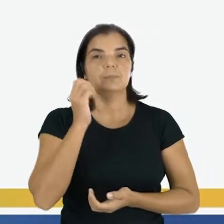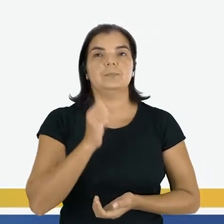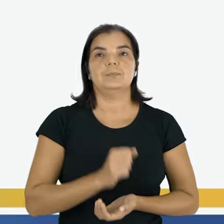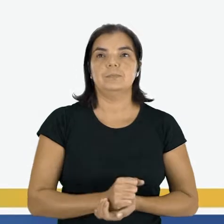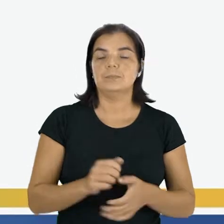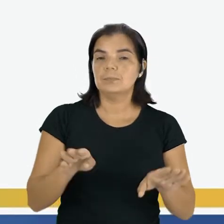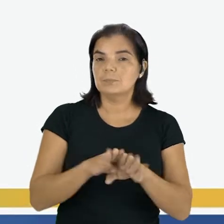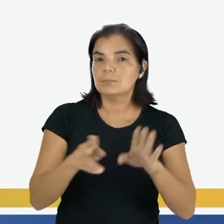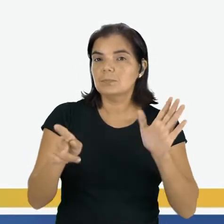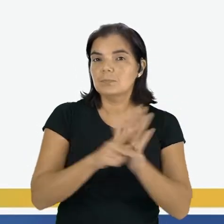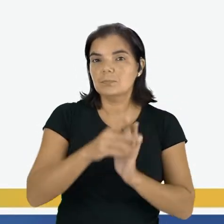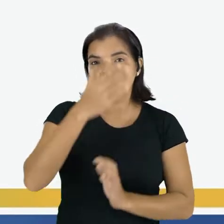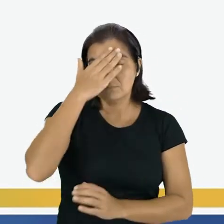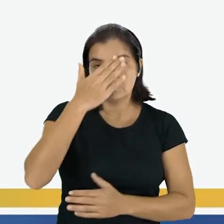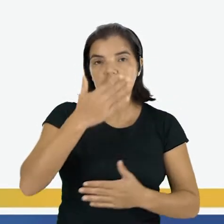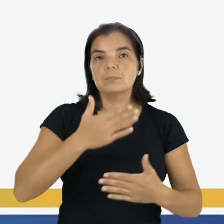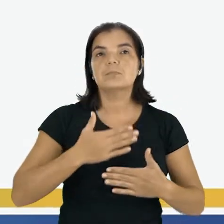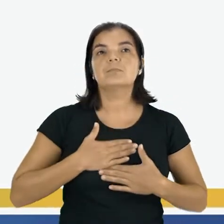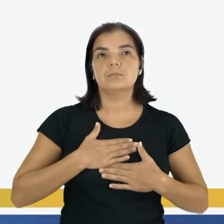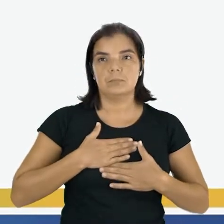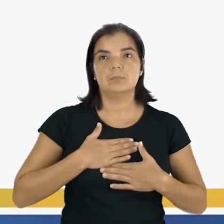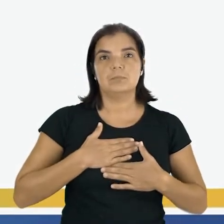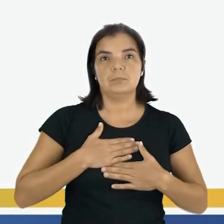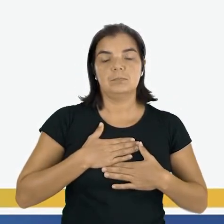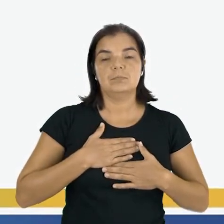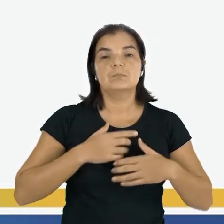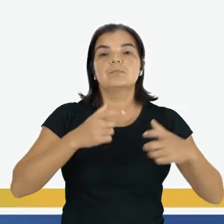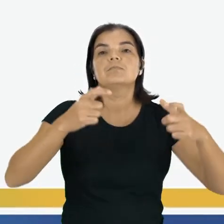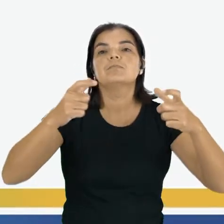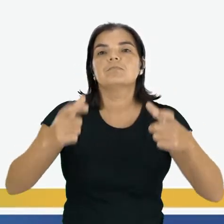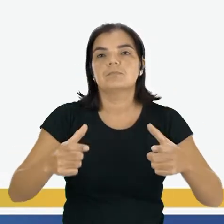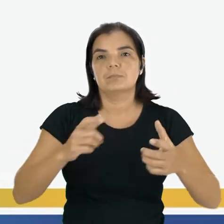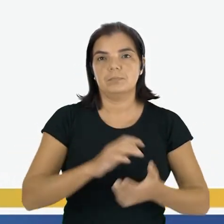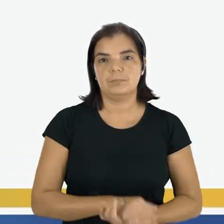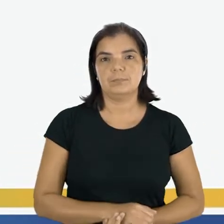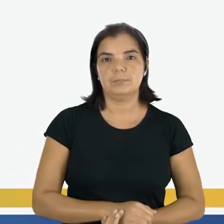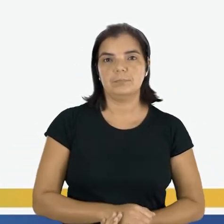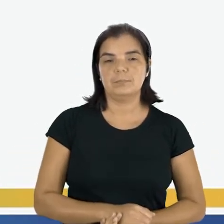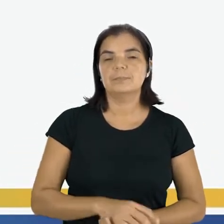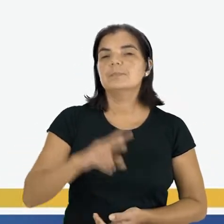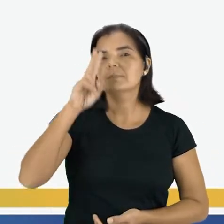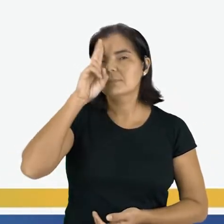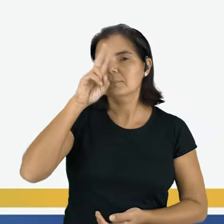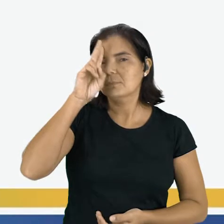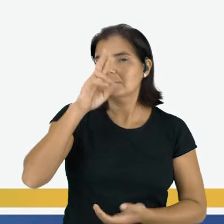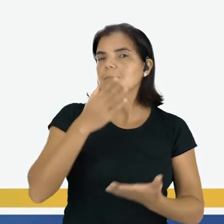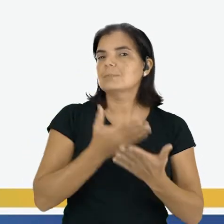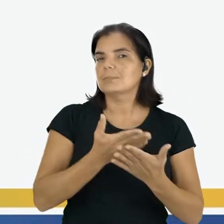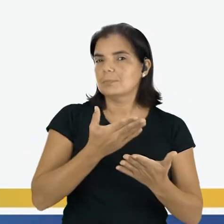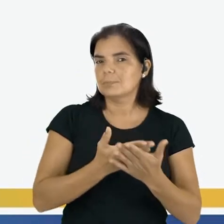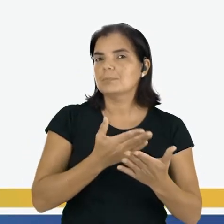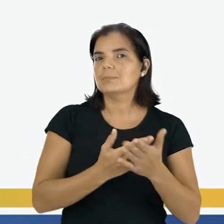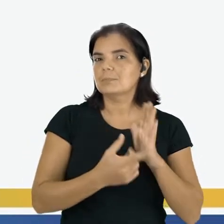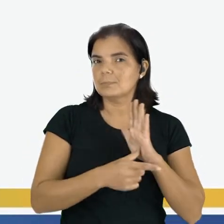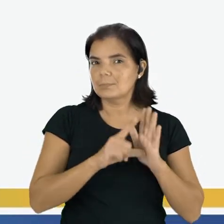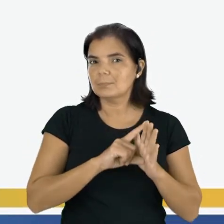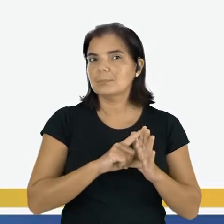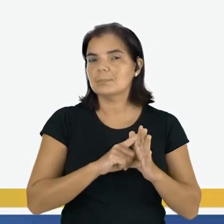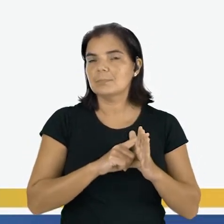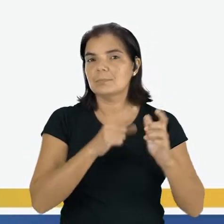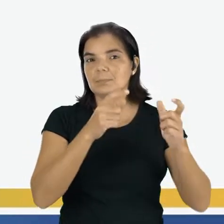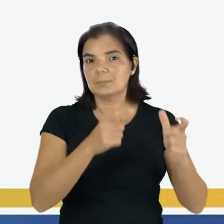e ao seu próprio corpo em um determinado espaço. Lembra, nós já tivemos essa aula sobre localização.